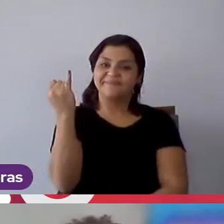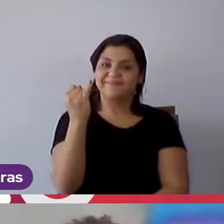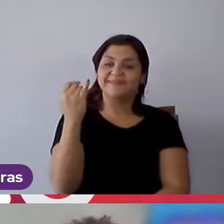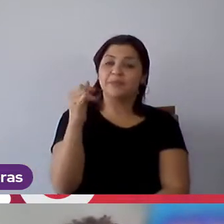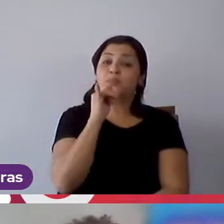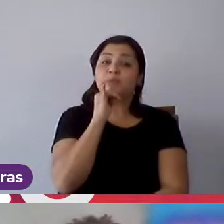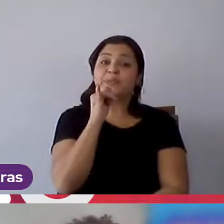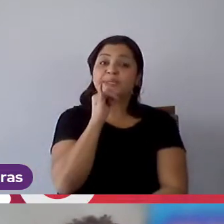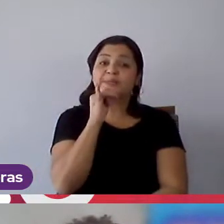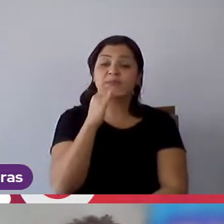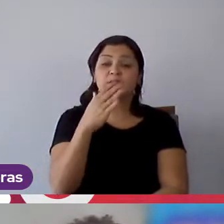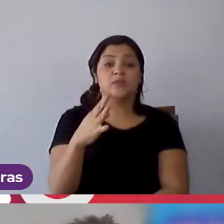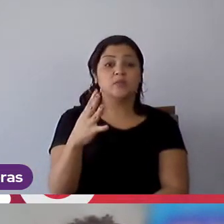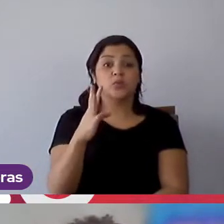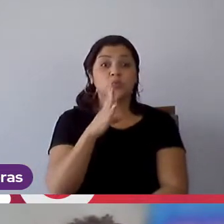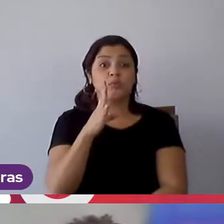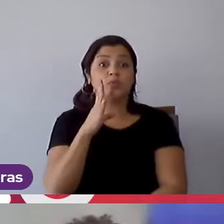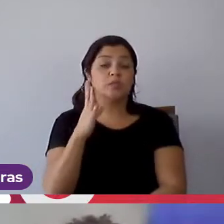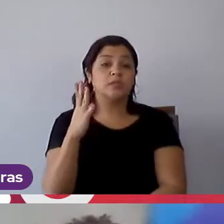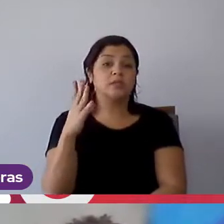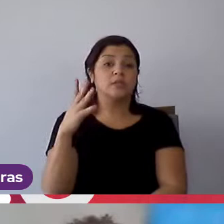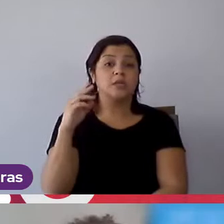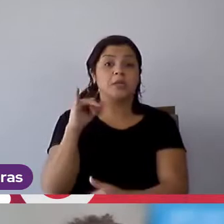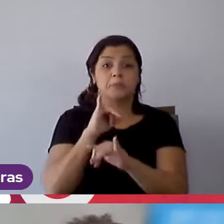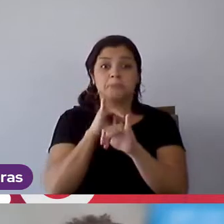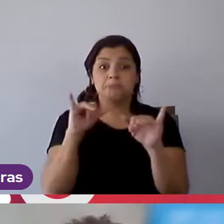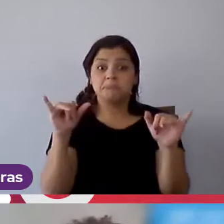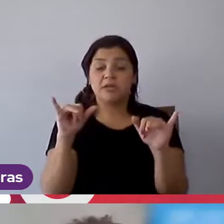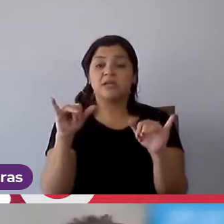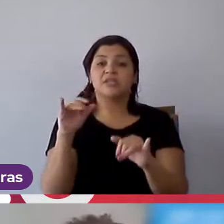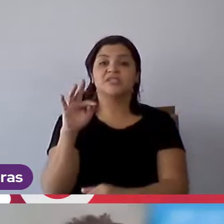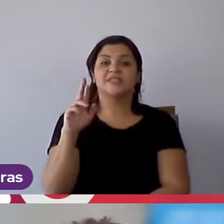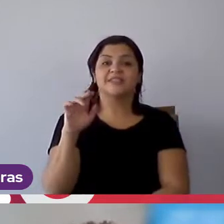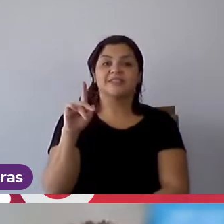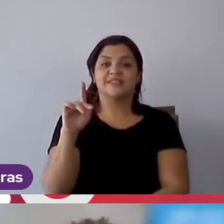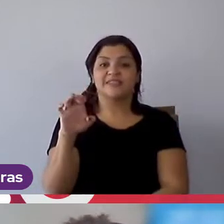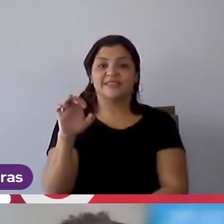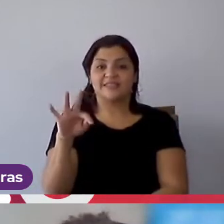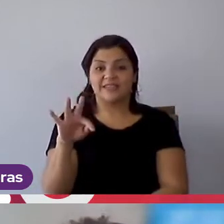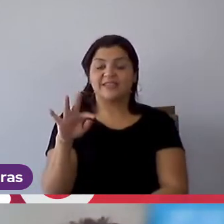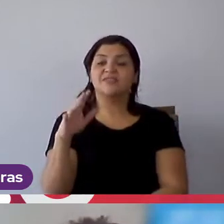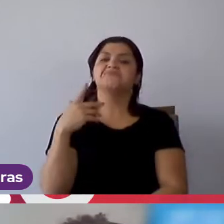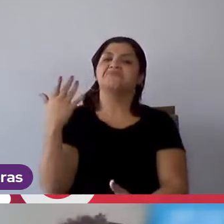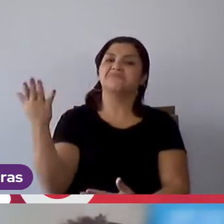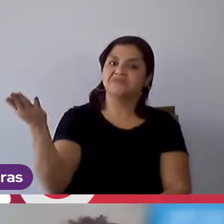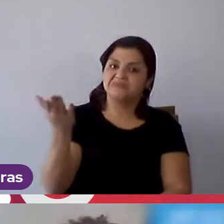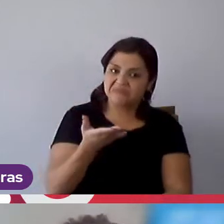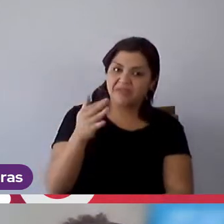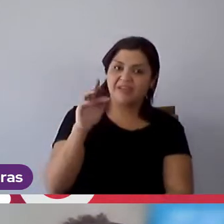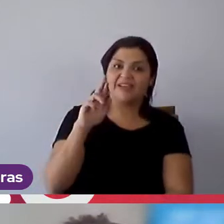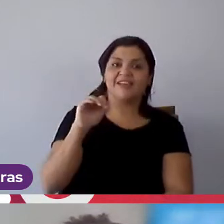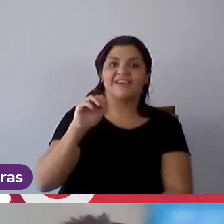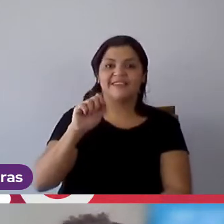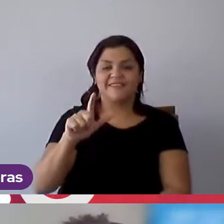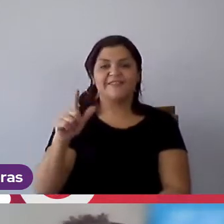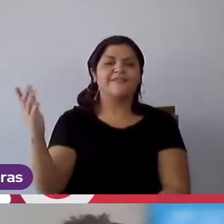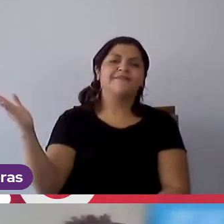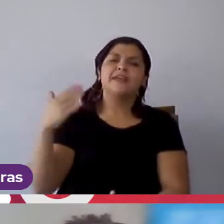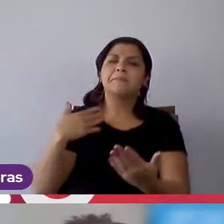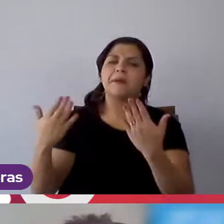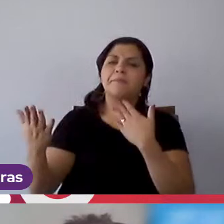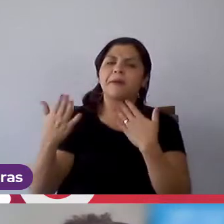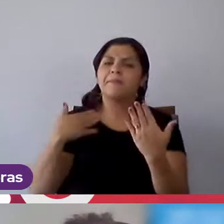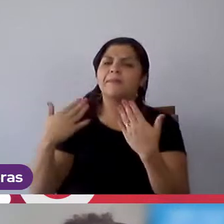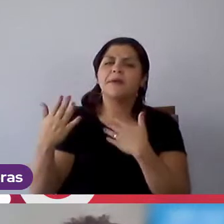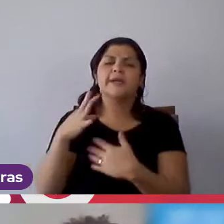exemplo, se eu quiser conhecer um pouquinho mais do marketing de Trident, vou chamar o Rafa ali no chat, Rafa, vamos bater um papo,